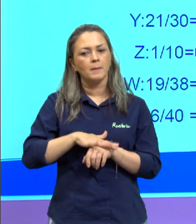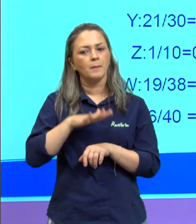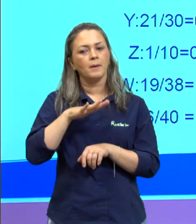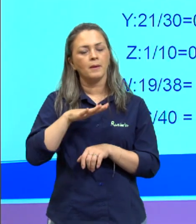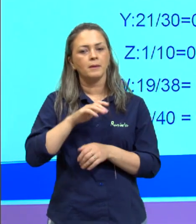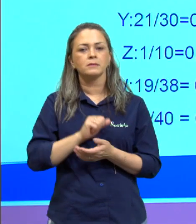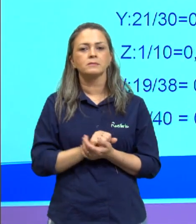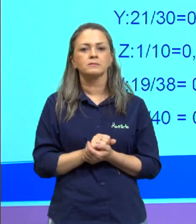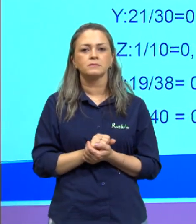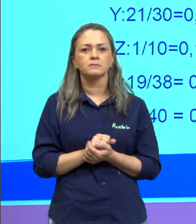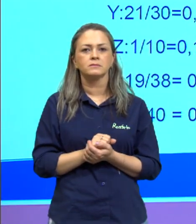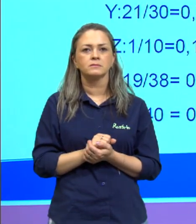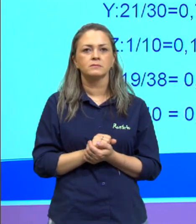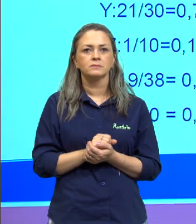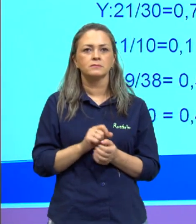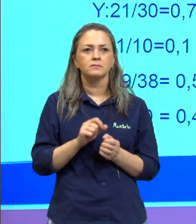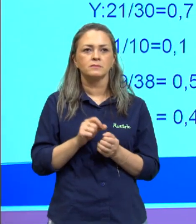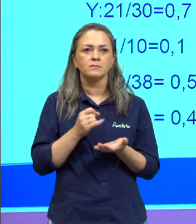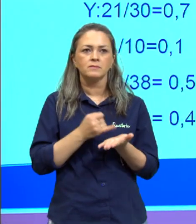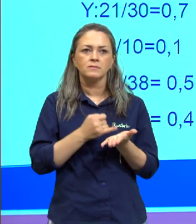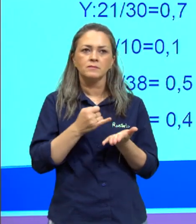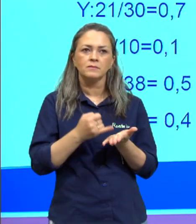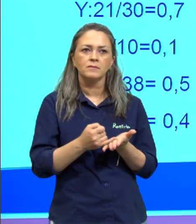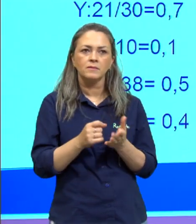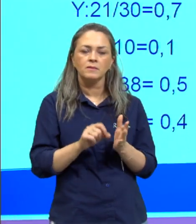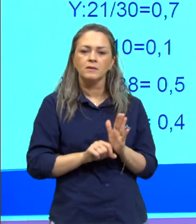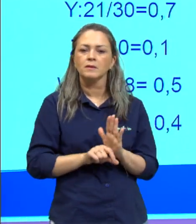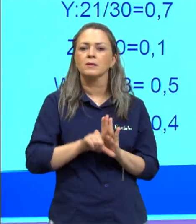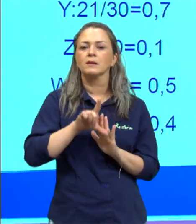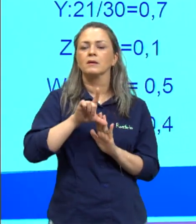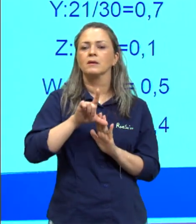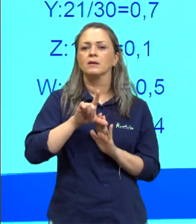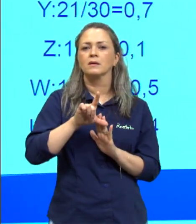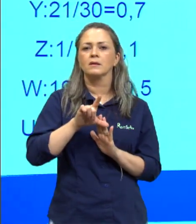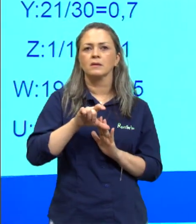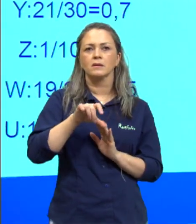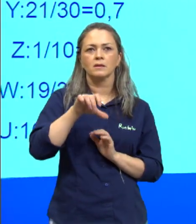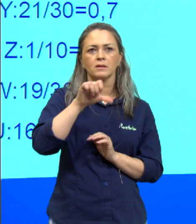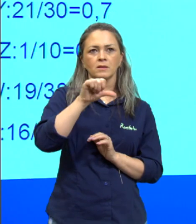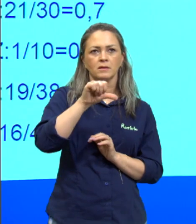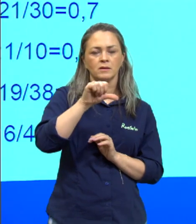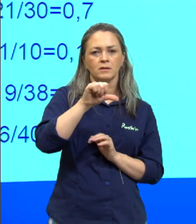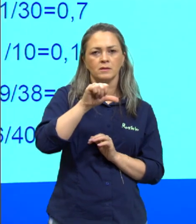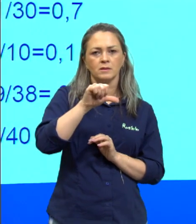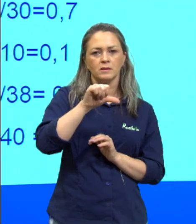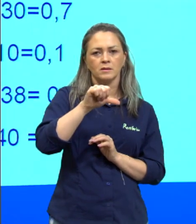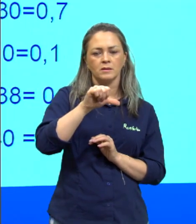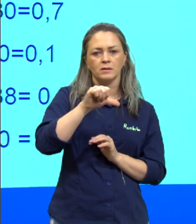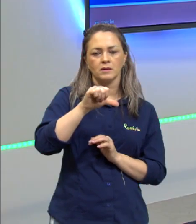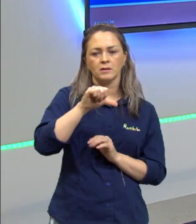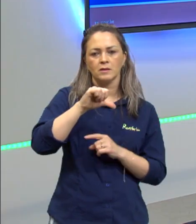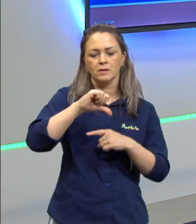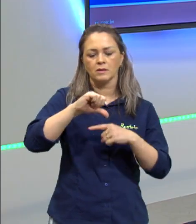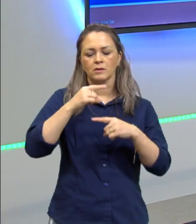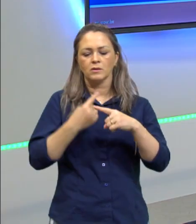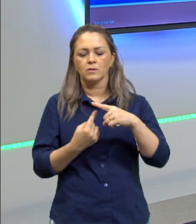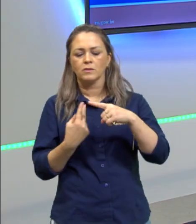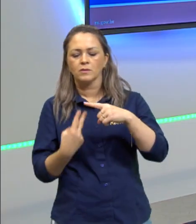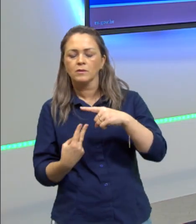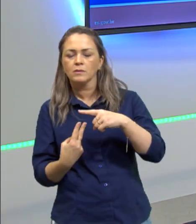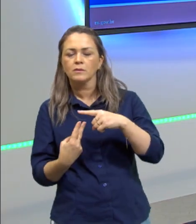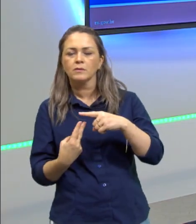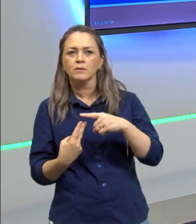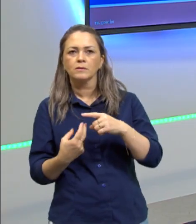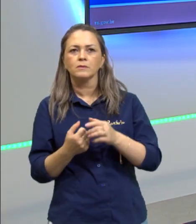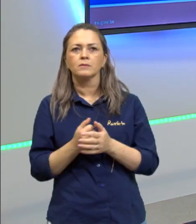Então, se eu quero fazer a taxa de aumento, seria 9 de 12. Então, 9 de 12